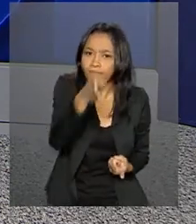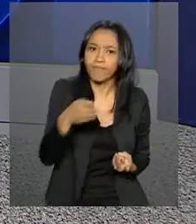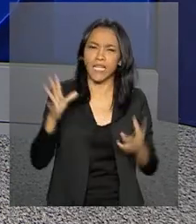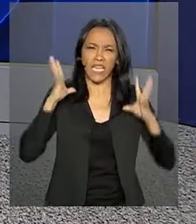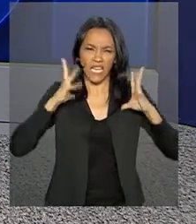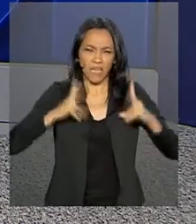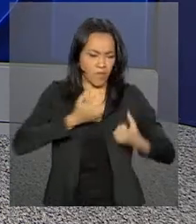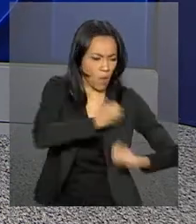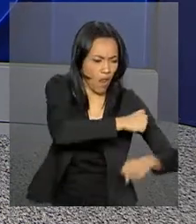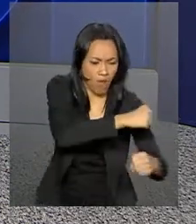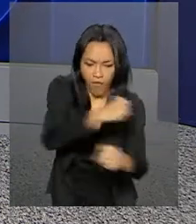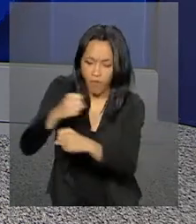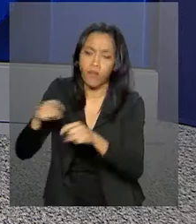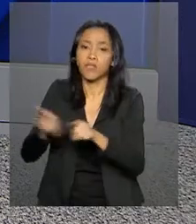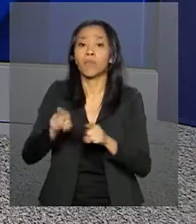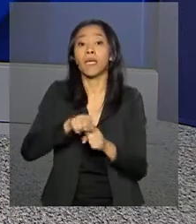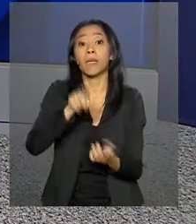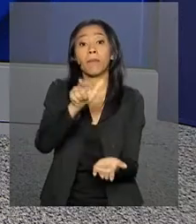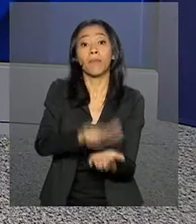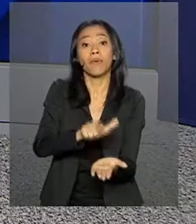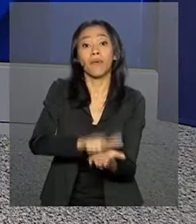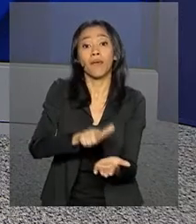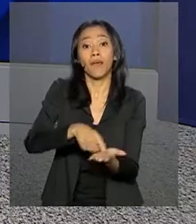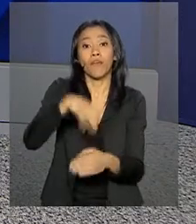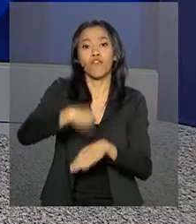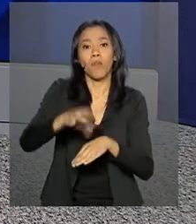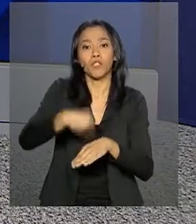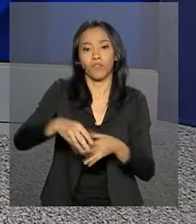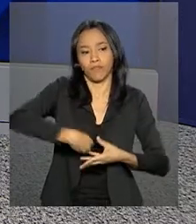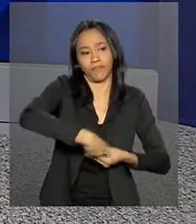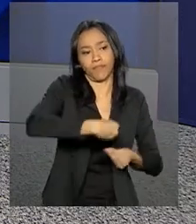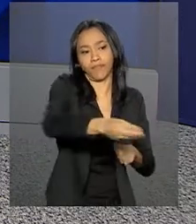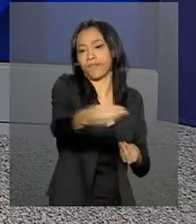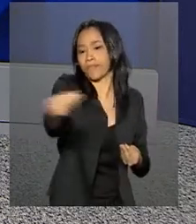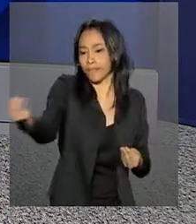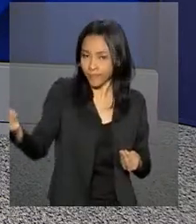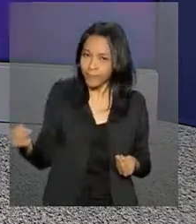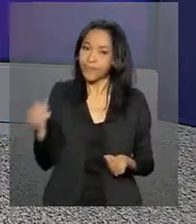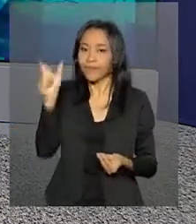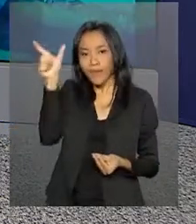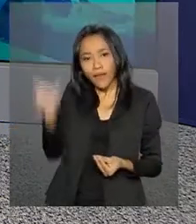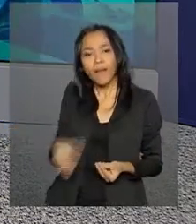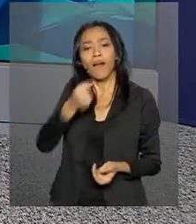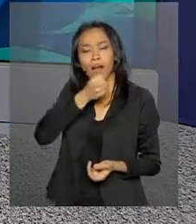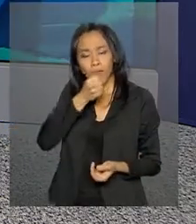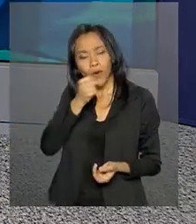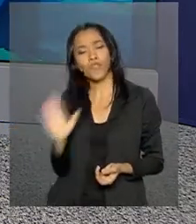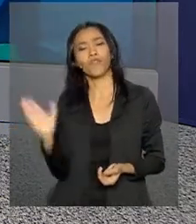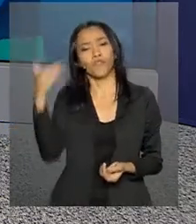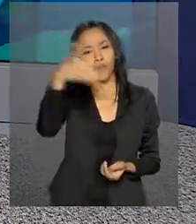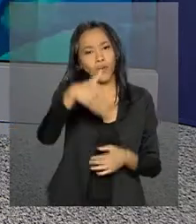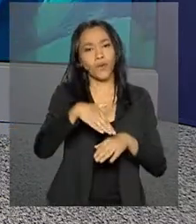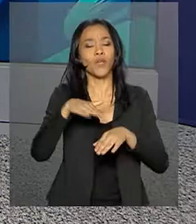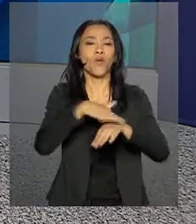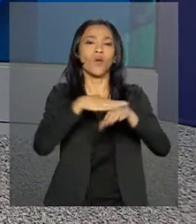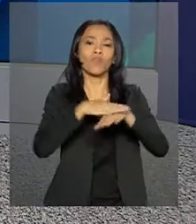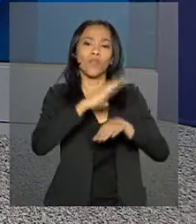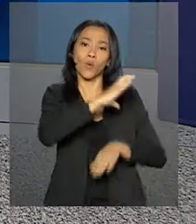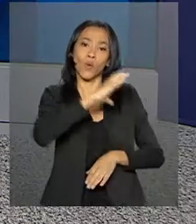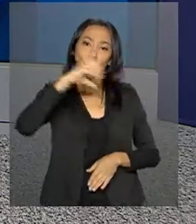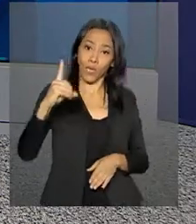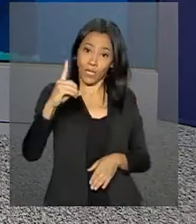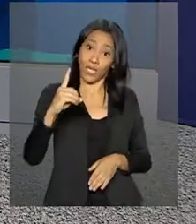limpeza e distribuição de material informativo. A repórter Cleide Lopes conversou com o coordenador do Programa de